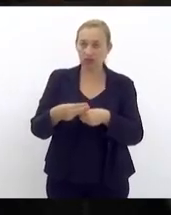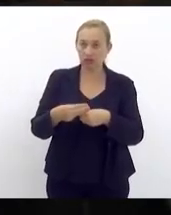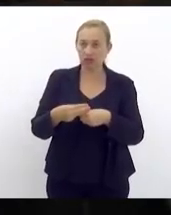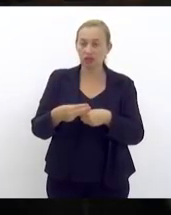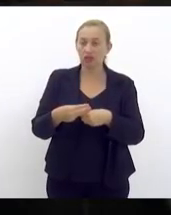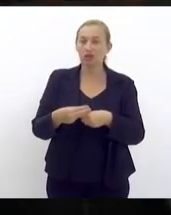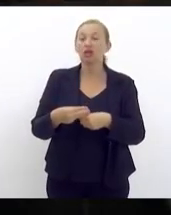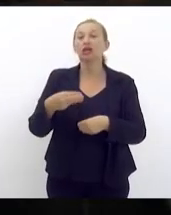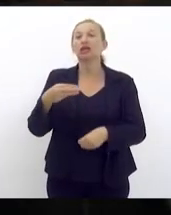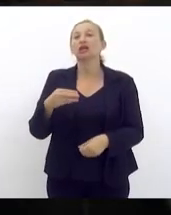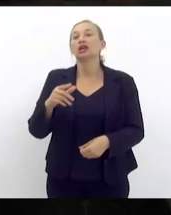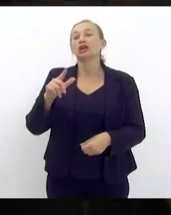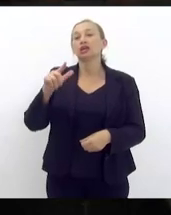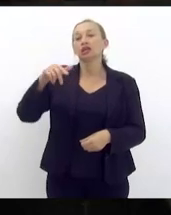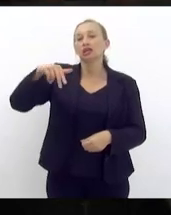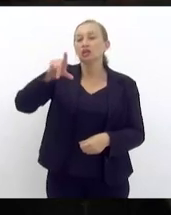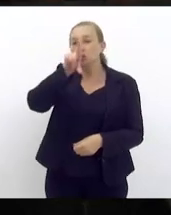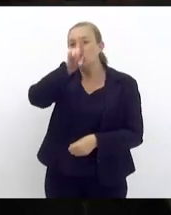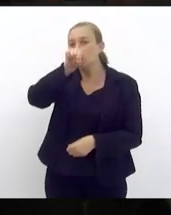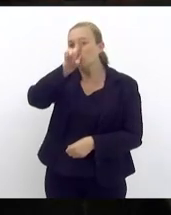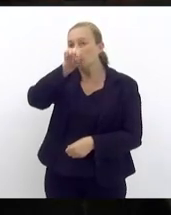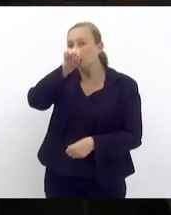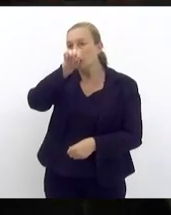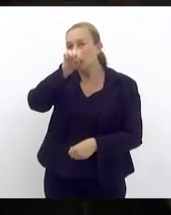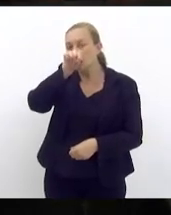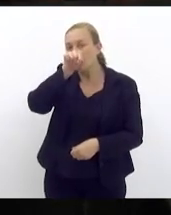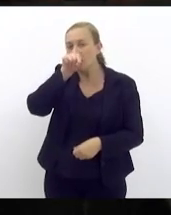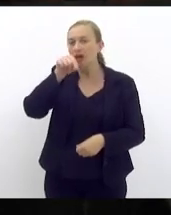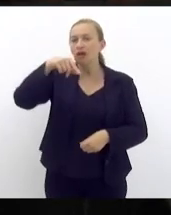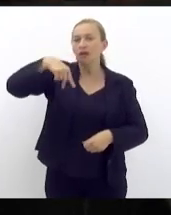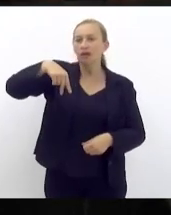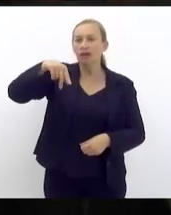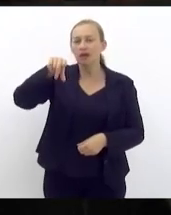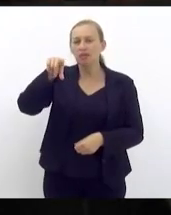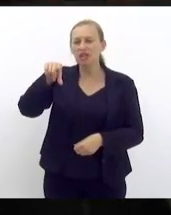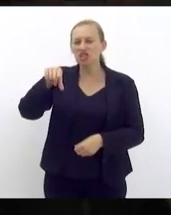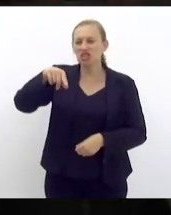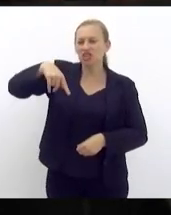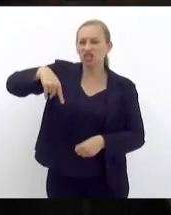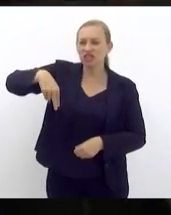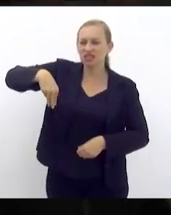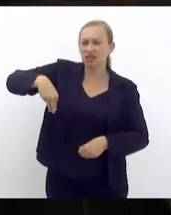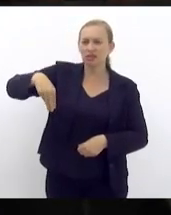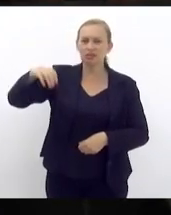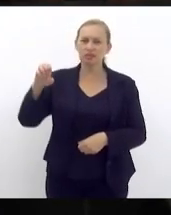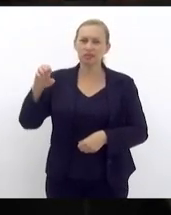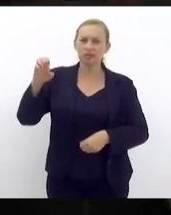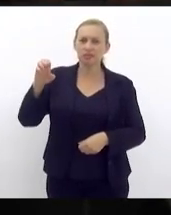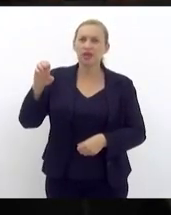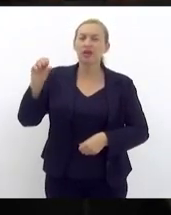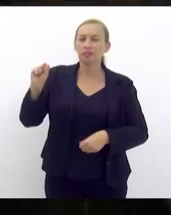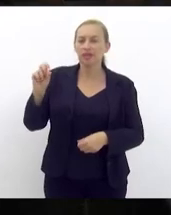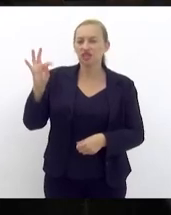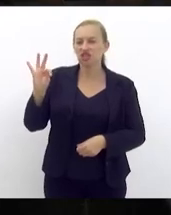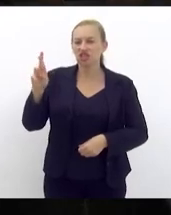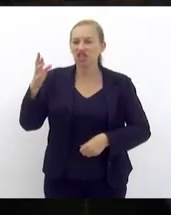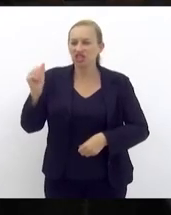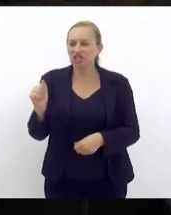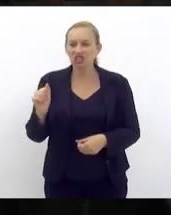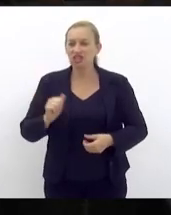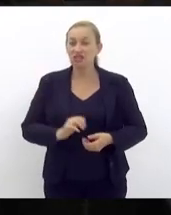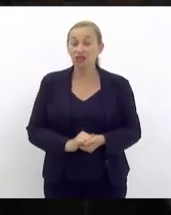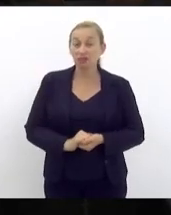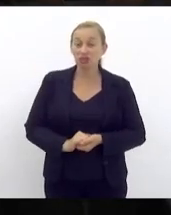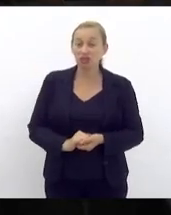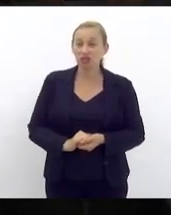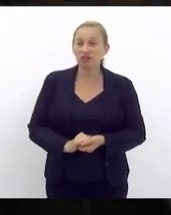Nilópolis e como Mesquita que o vigésimo batalhão hoje do Coronel Ângelo que é um excelente comandante de batalhão